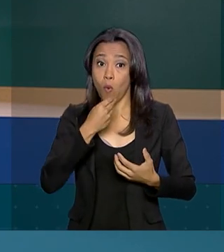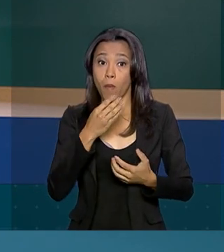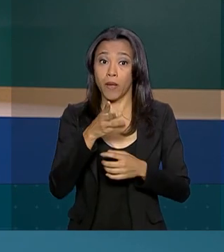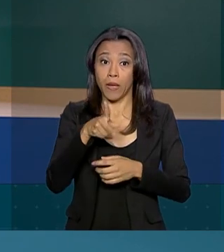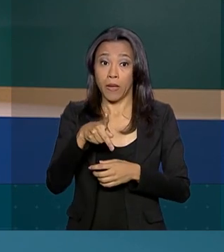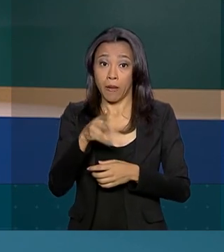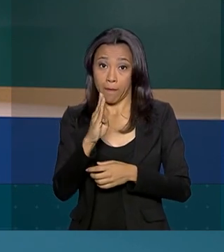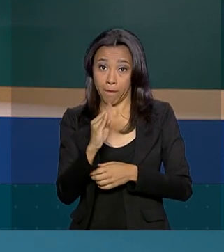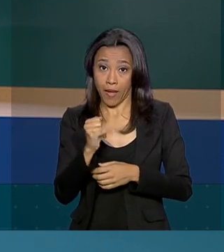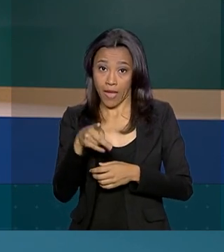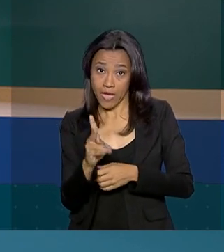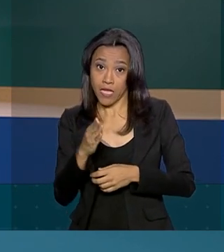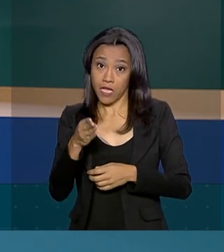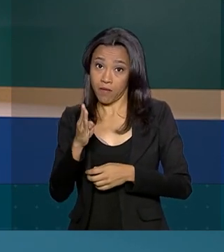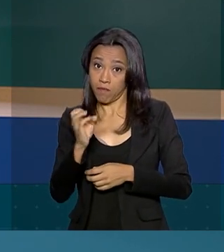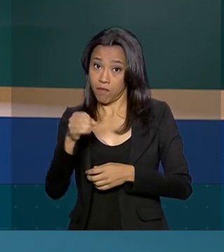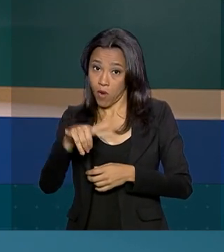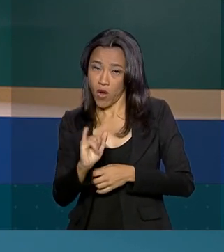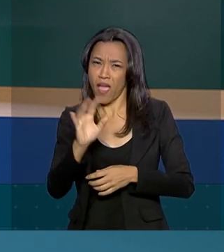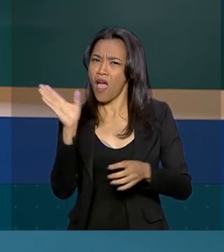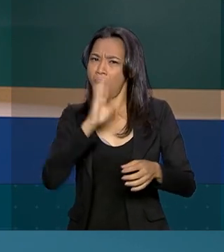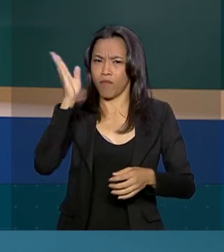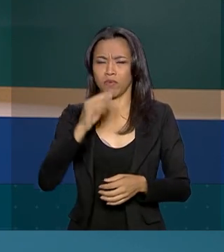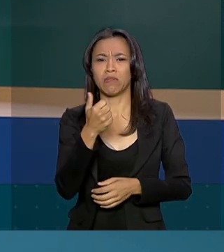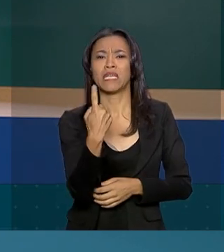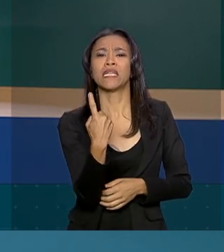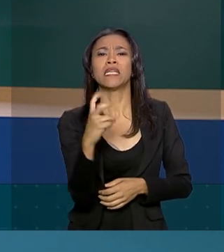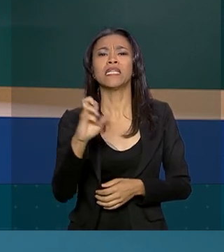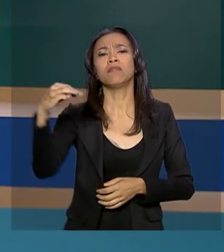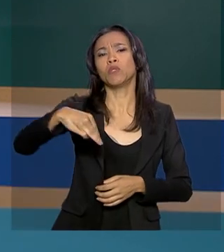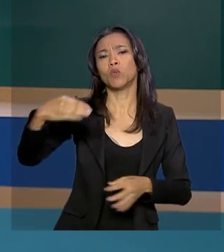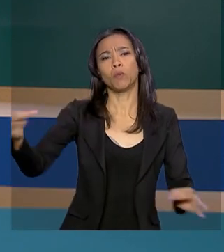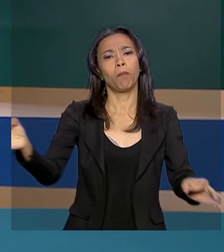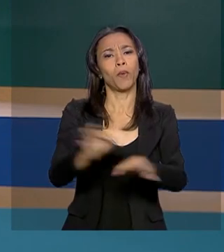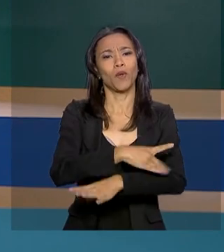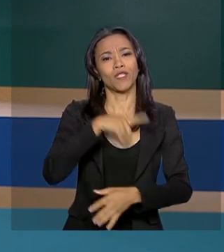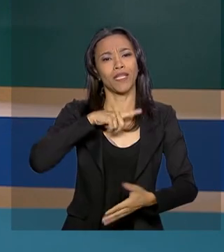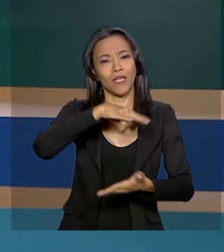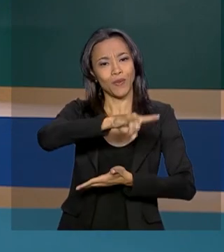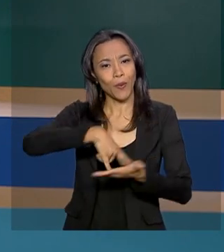O processo é rápido. Em apenas 15 minutos, o microempreendedor já pode ter um CNPJ.